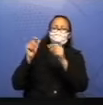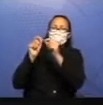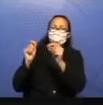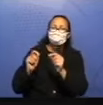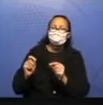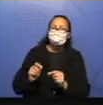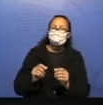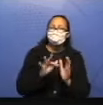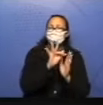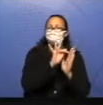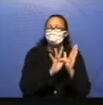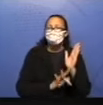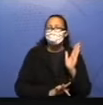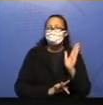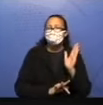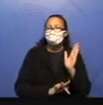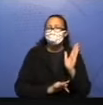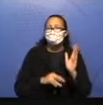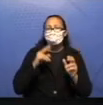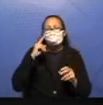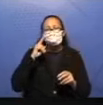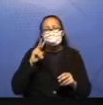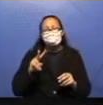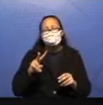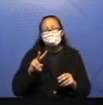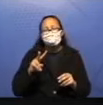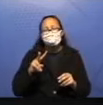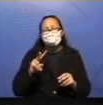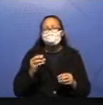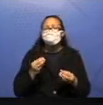Pausa lá e vejam quais são os elementos que estão na produção.